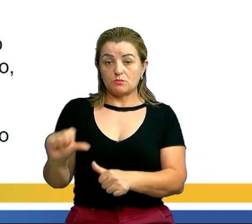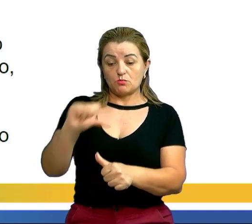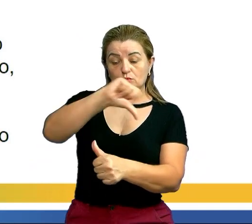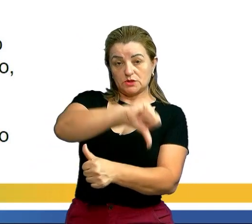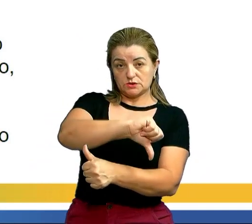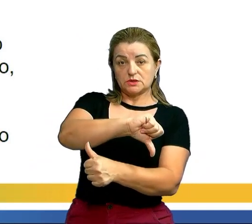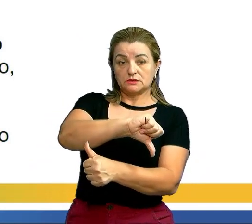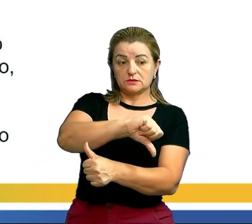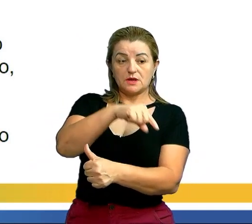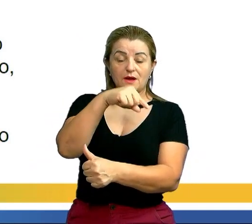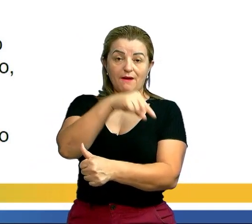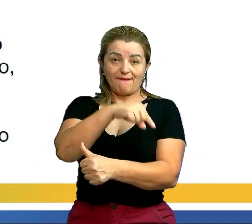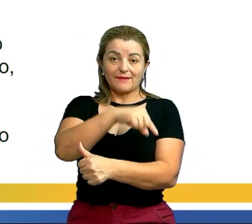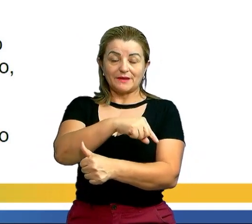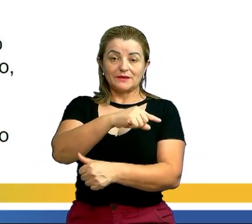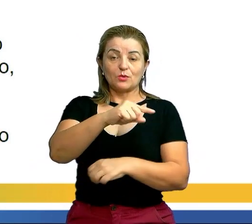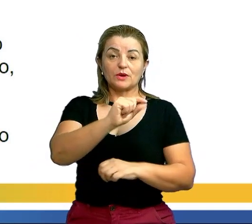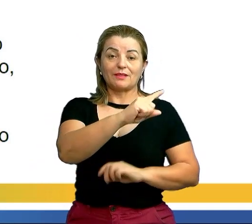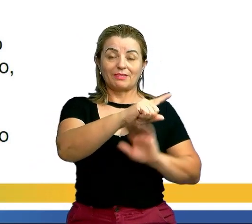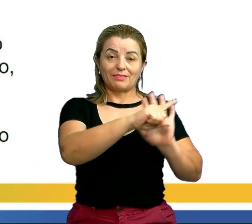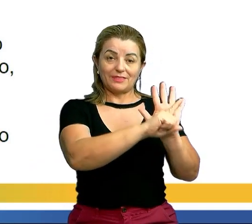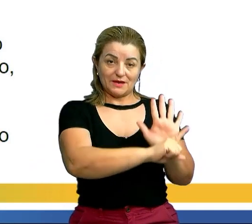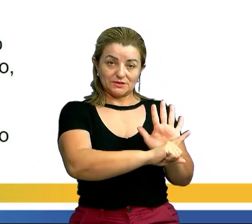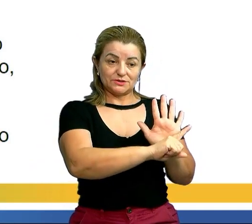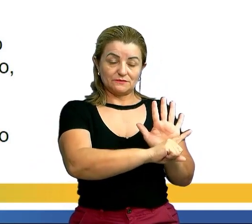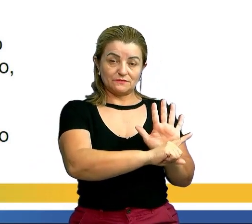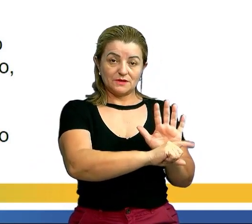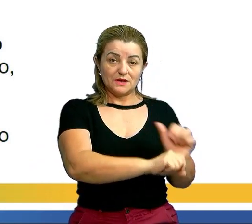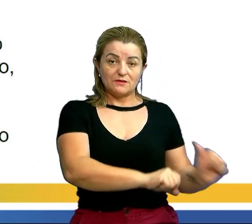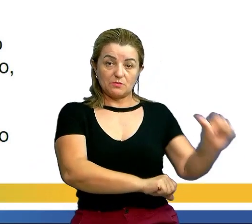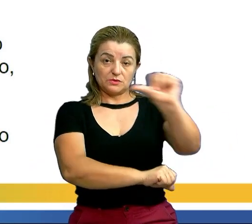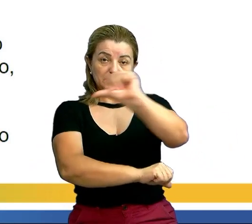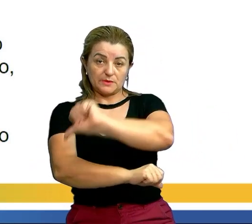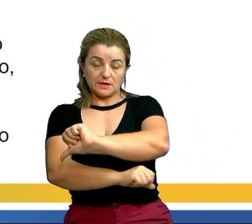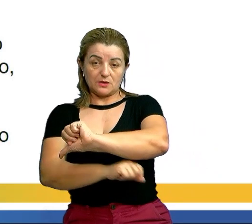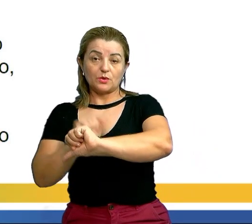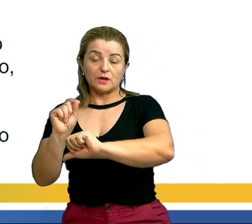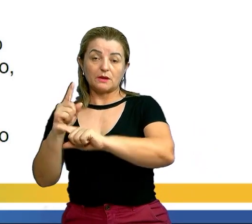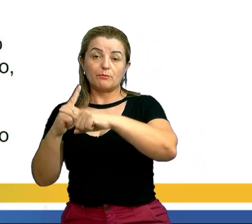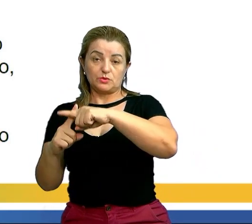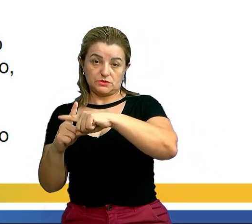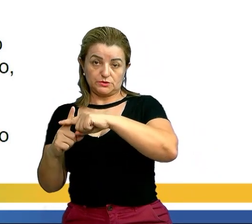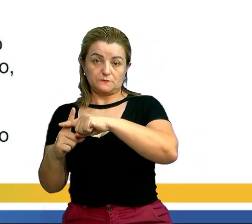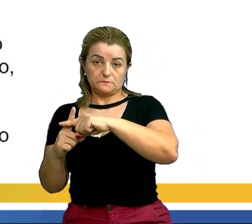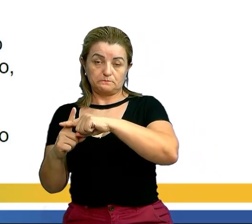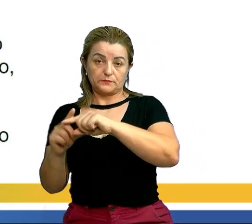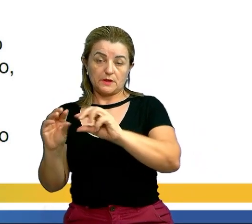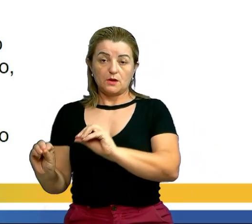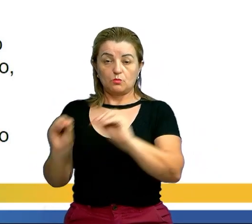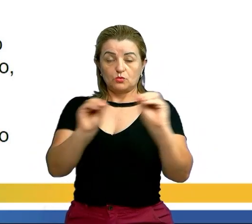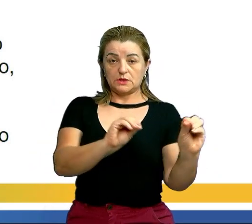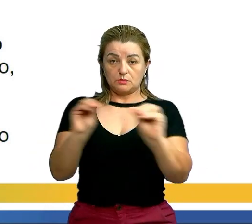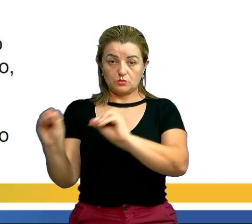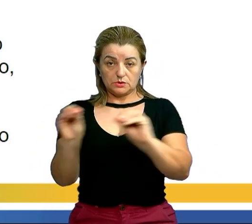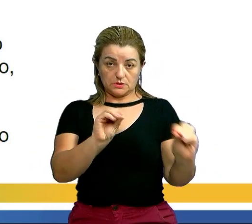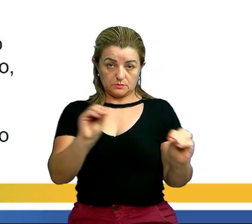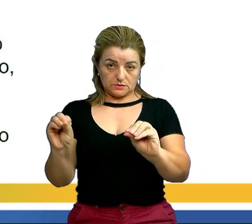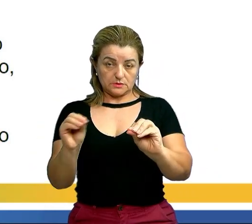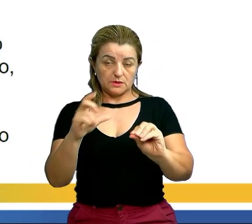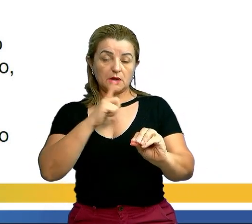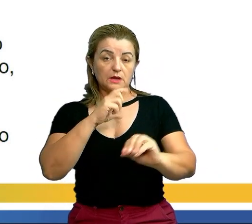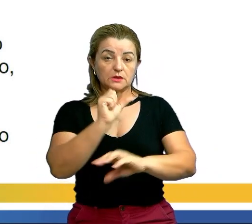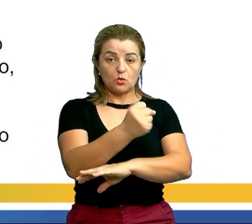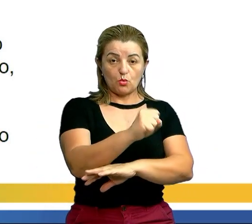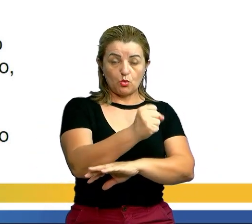lado. Aqui está negativo. Vai passar para cá o quê? Você acertou. Positivo. Então, vai ficar 8X